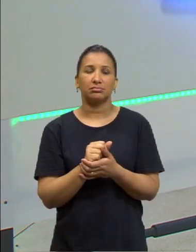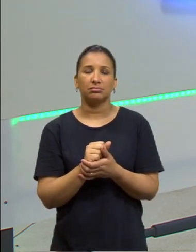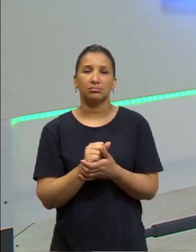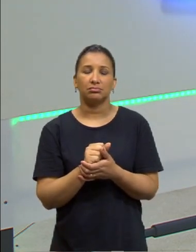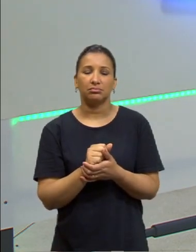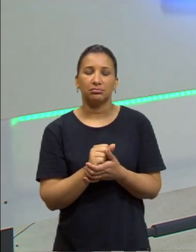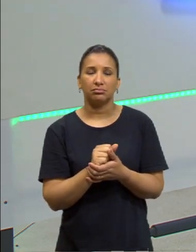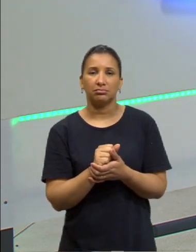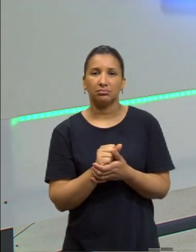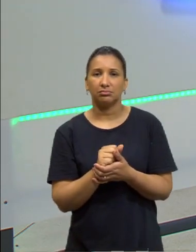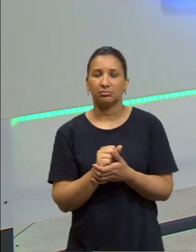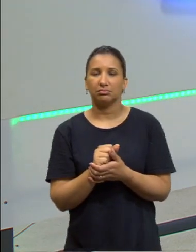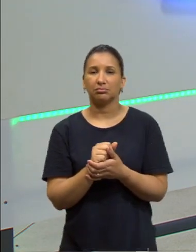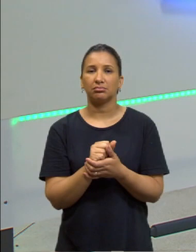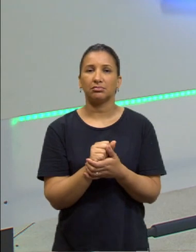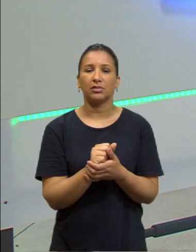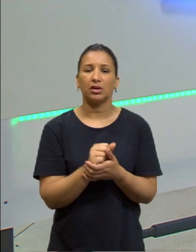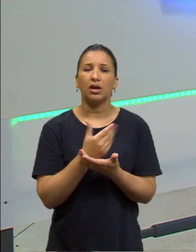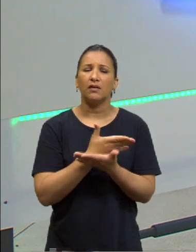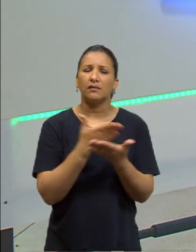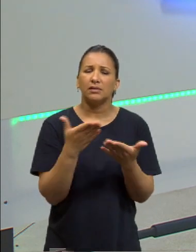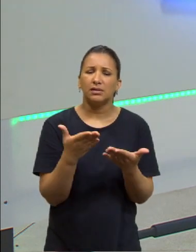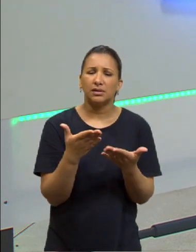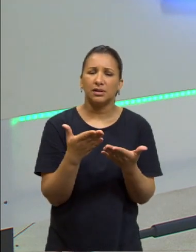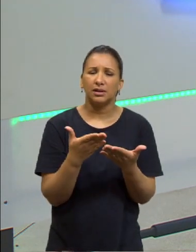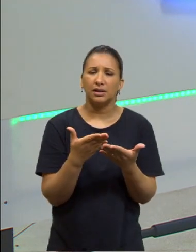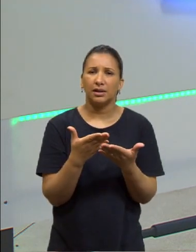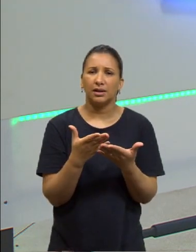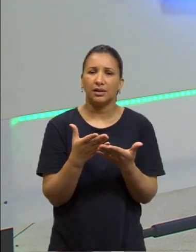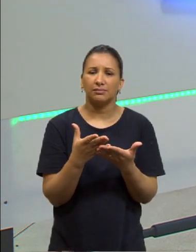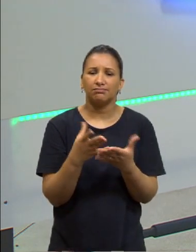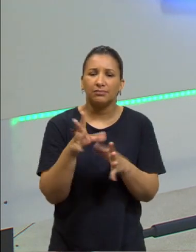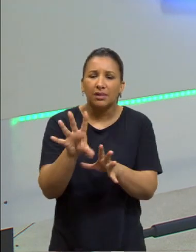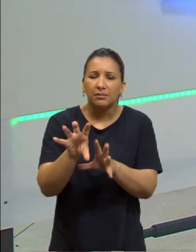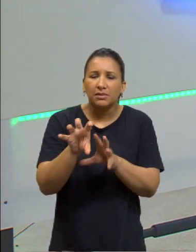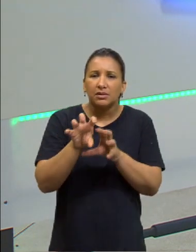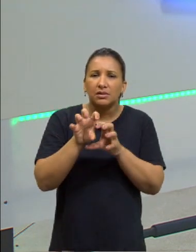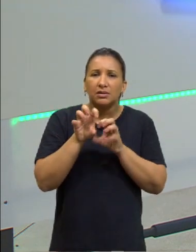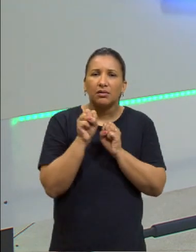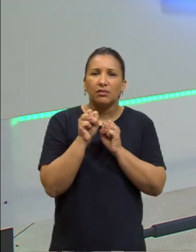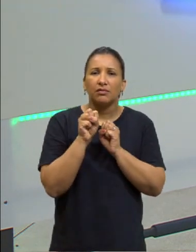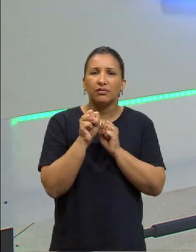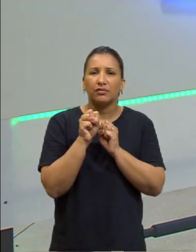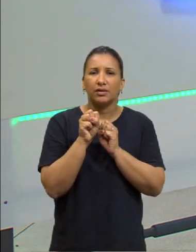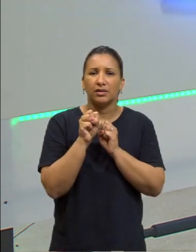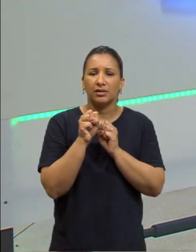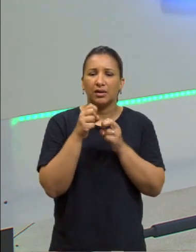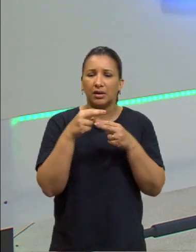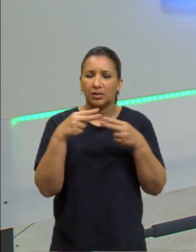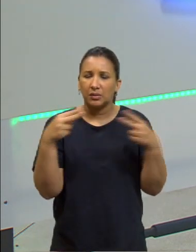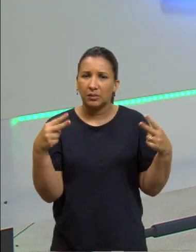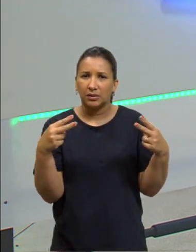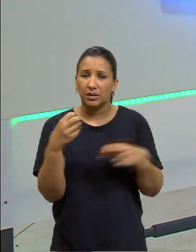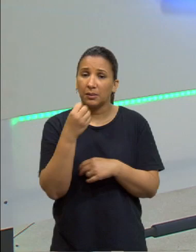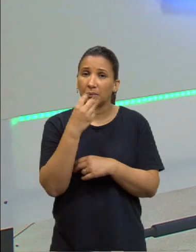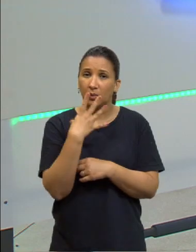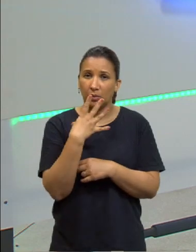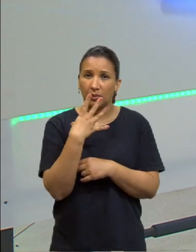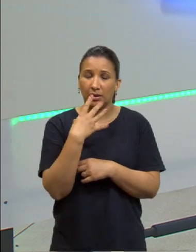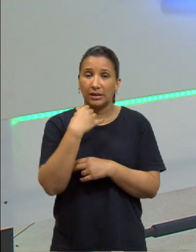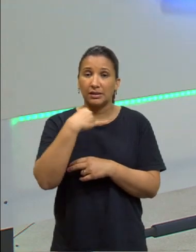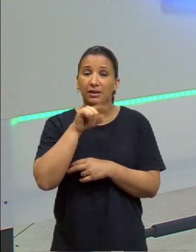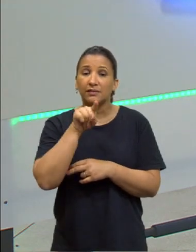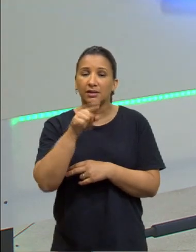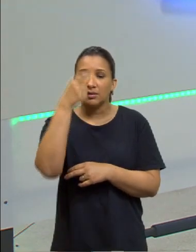de prata e de ouro. Então, você alimenta a alma de ouro para você ser um bom cidadão, ser um sujeito ético.